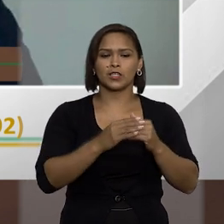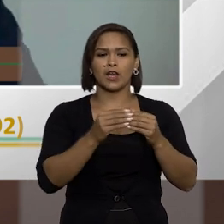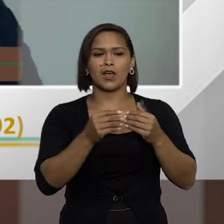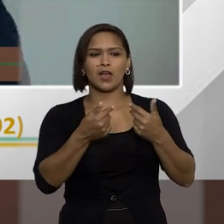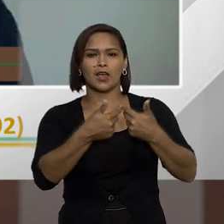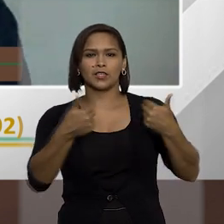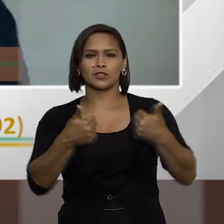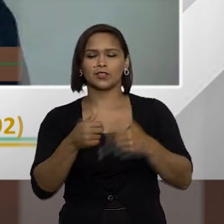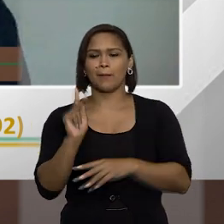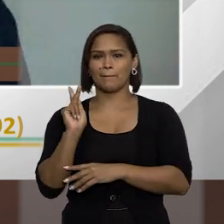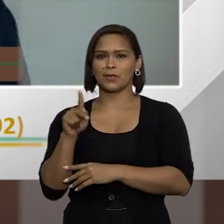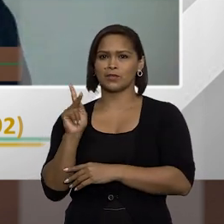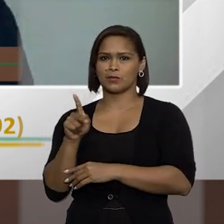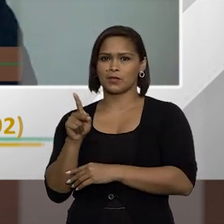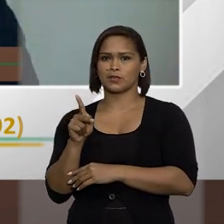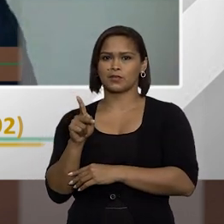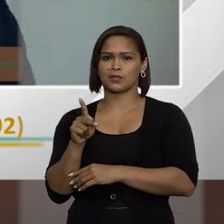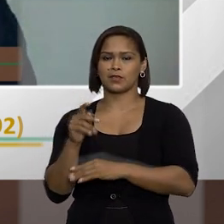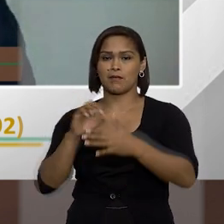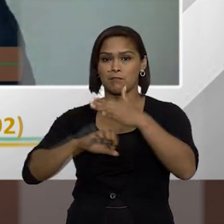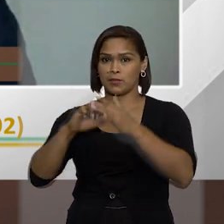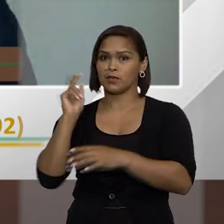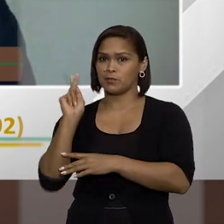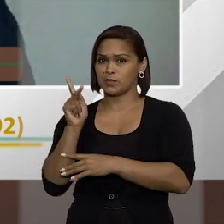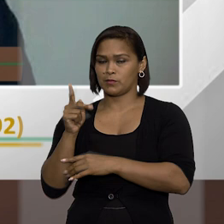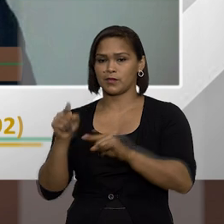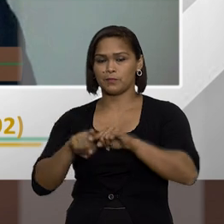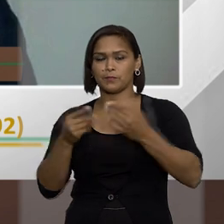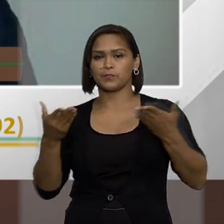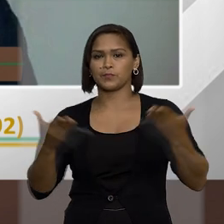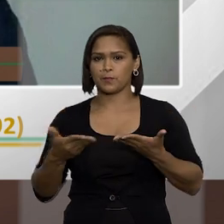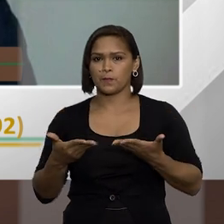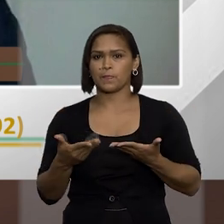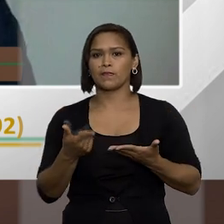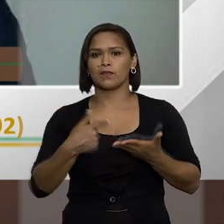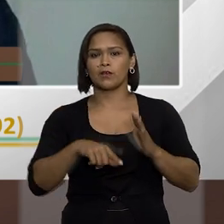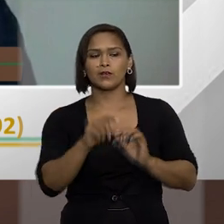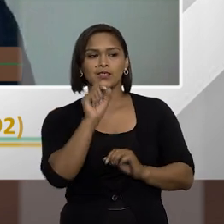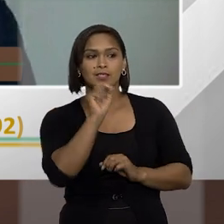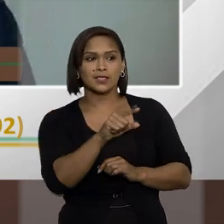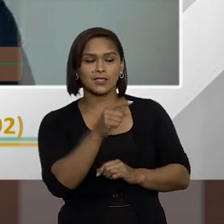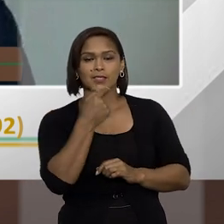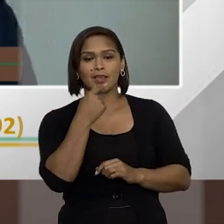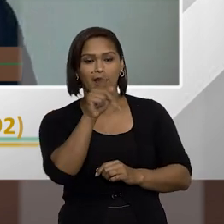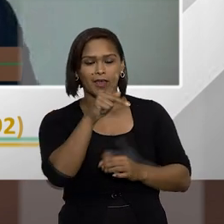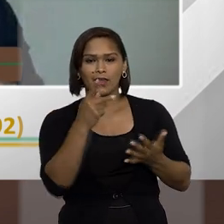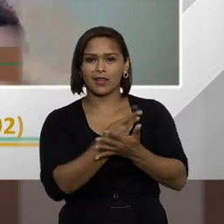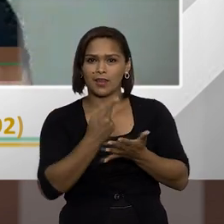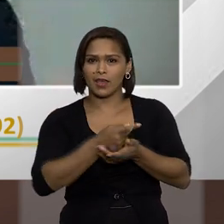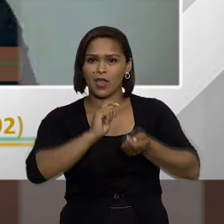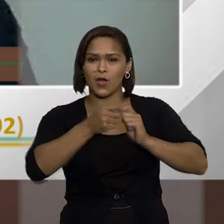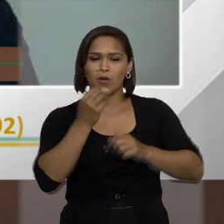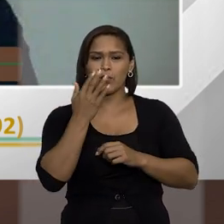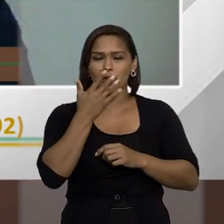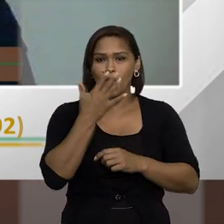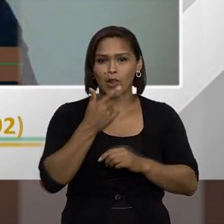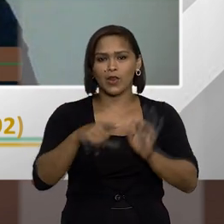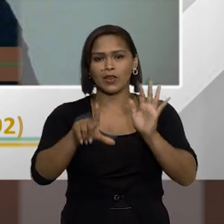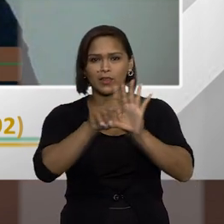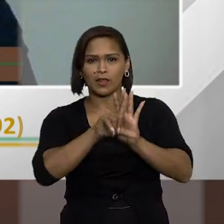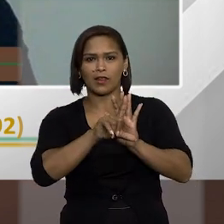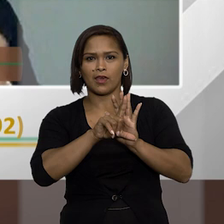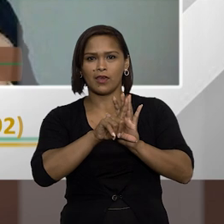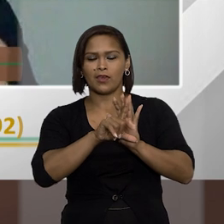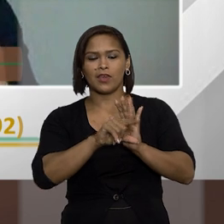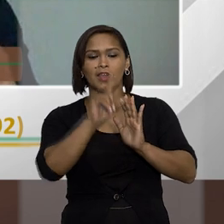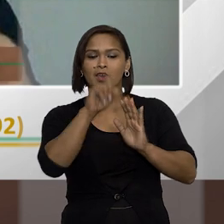desfavor por exemplo da Petrobras atualmente se aquele ato ganha o colorido da lei de